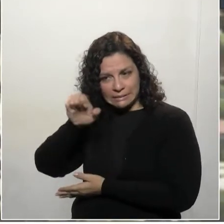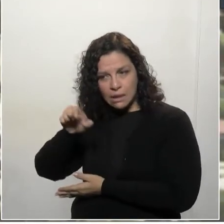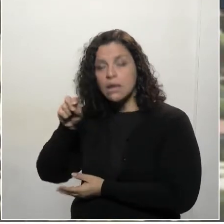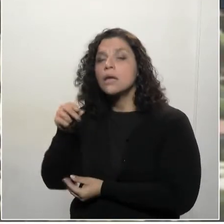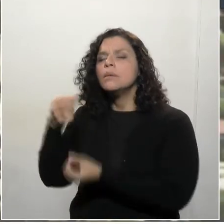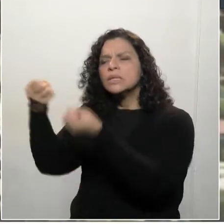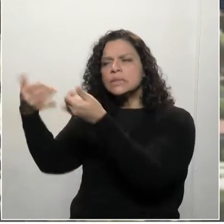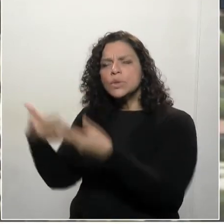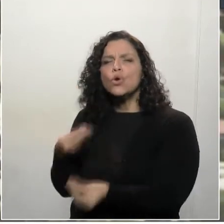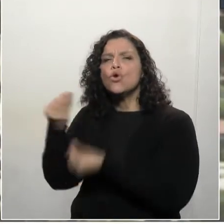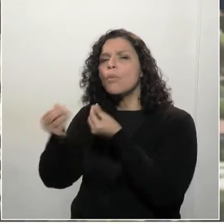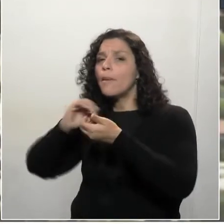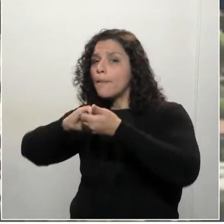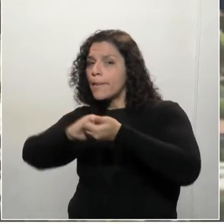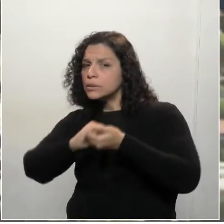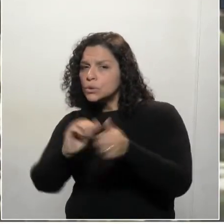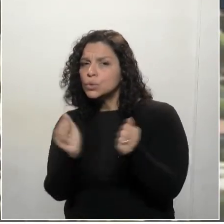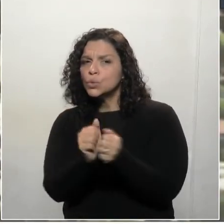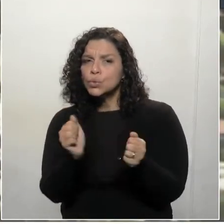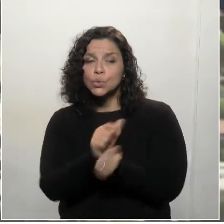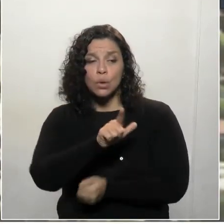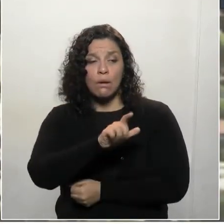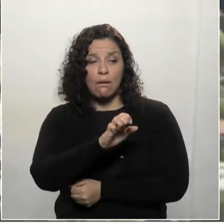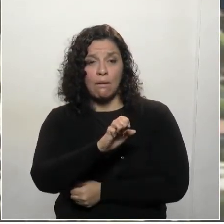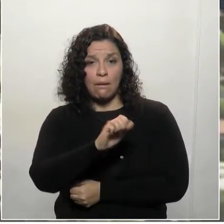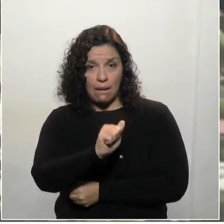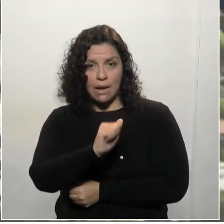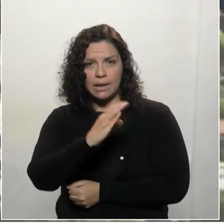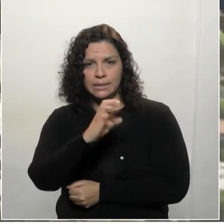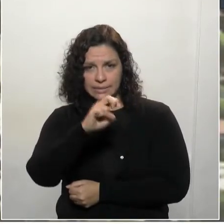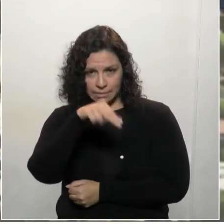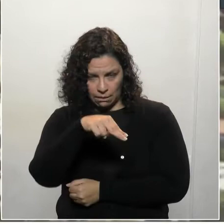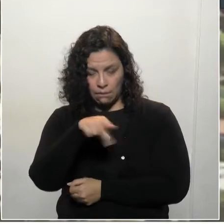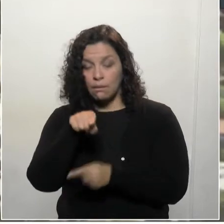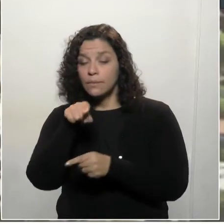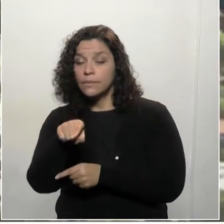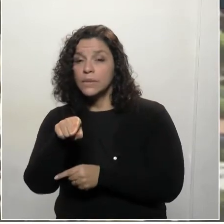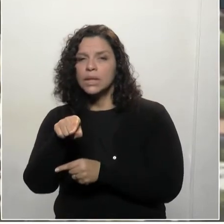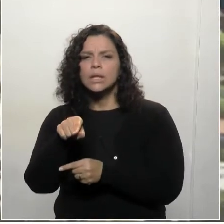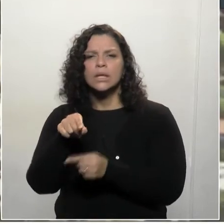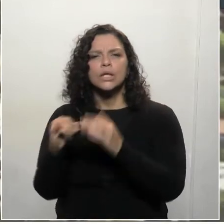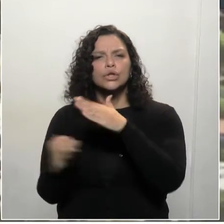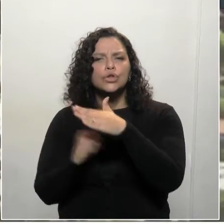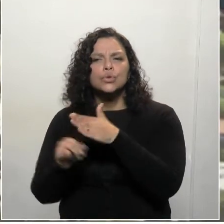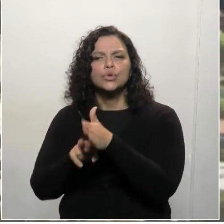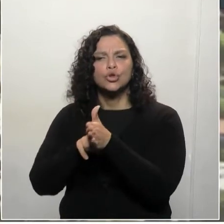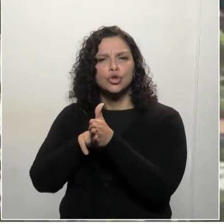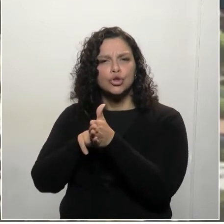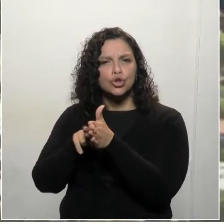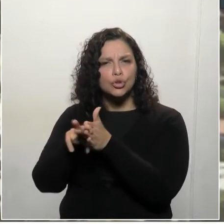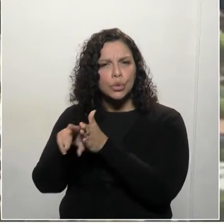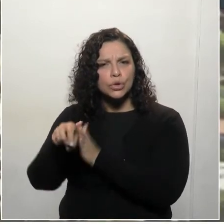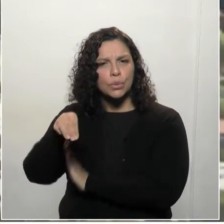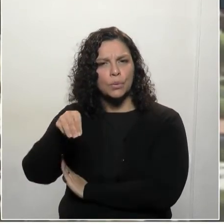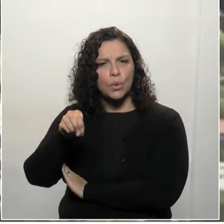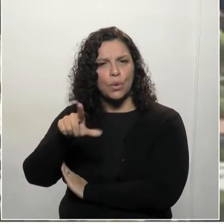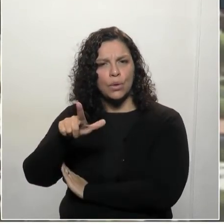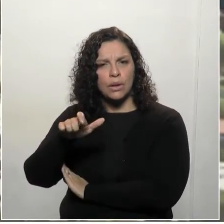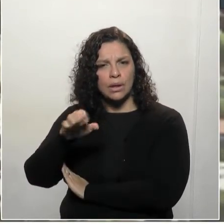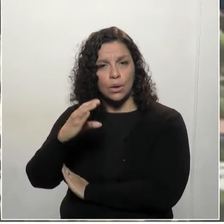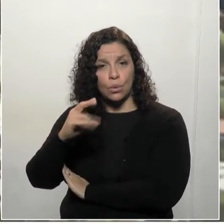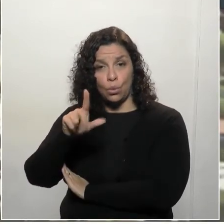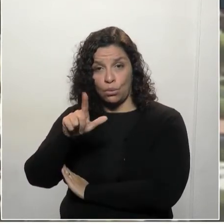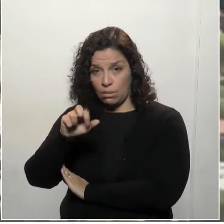utilizado, esta parceria inicial com o LACEN, agora também com o Instituto de Biologia Molecular do Estado. O